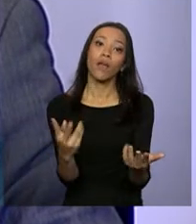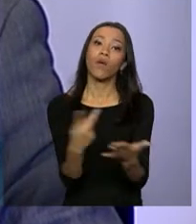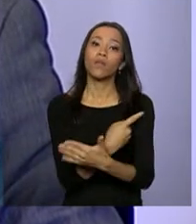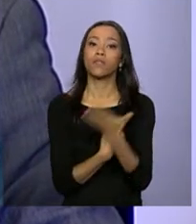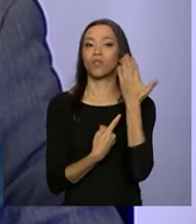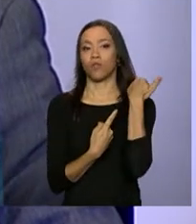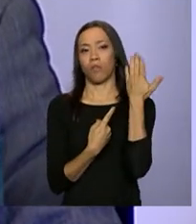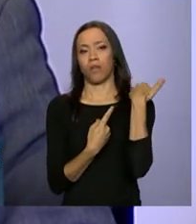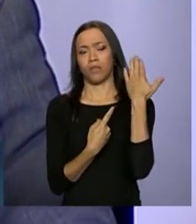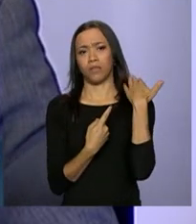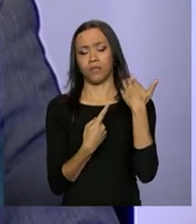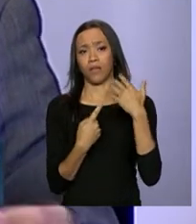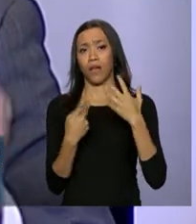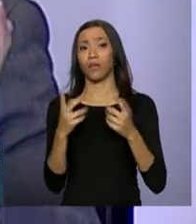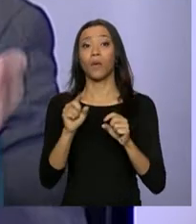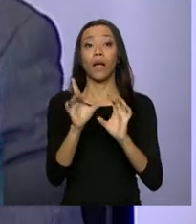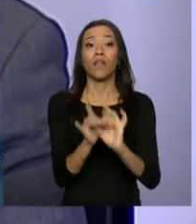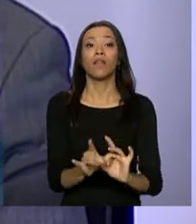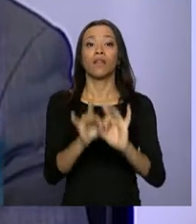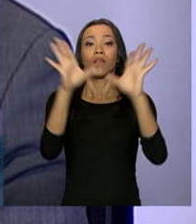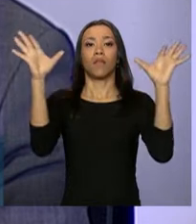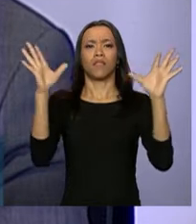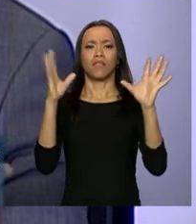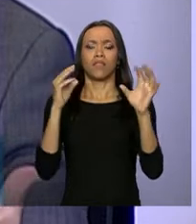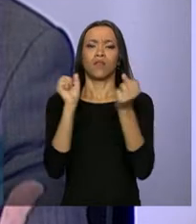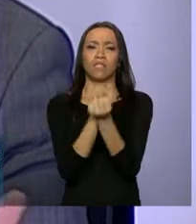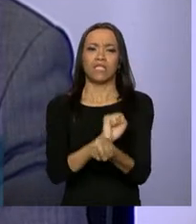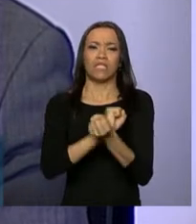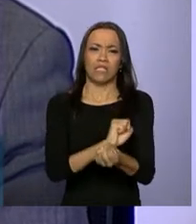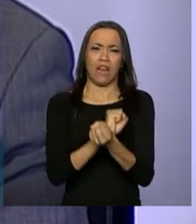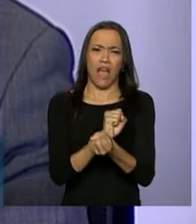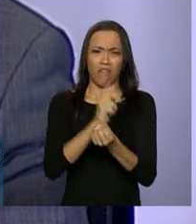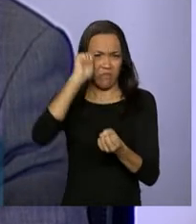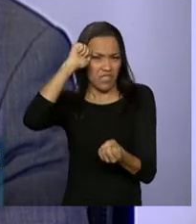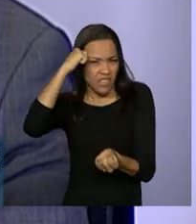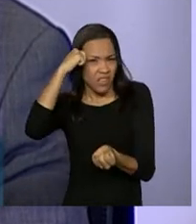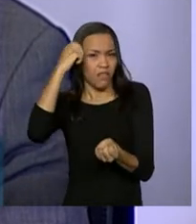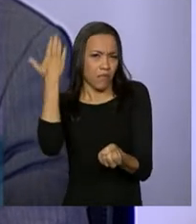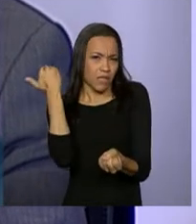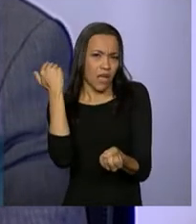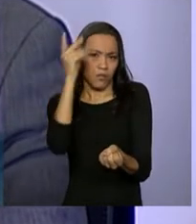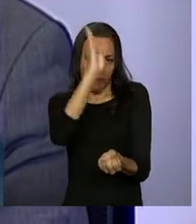a abolição da escravatura. Há mais de 200 anos houve uma grande reação.